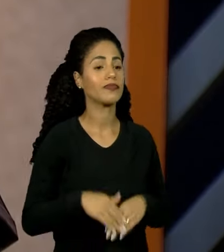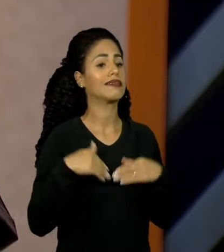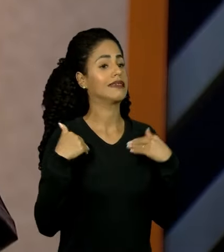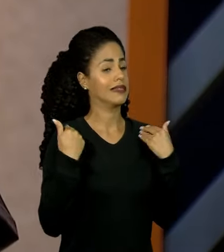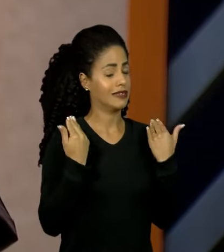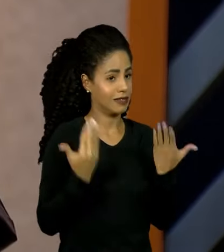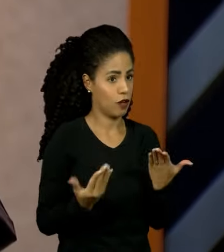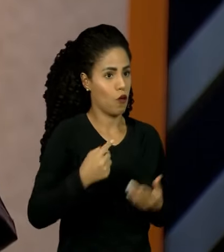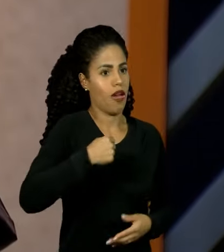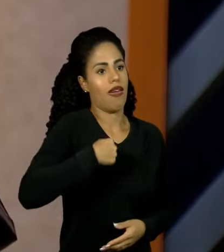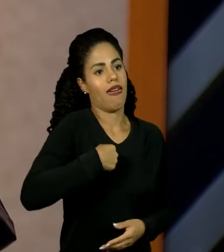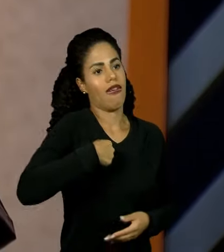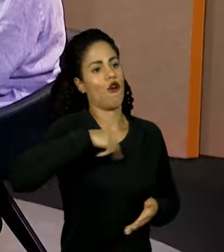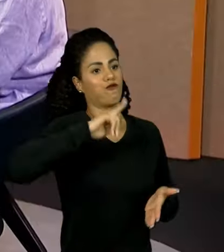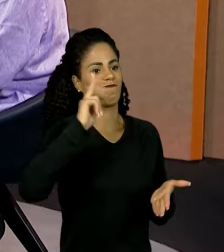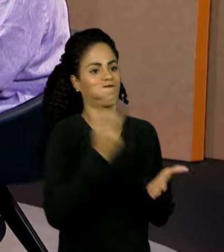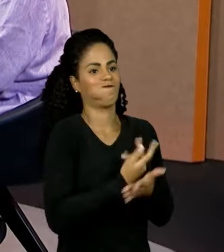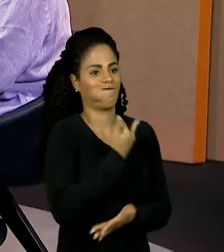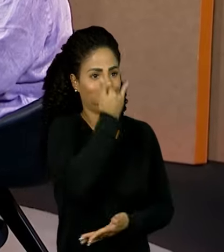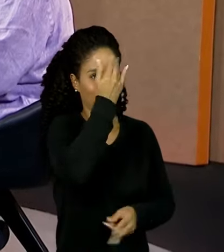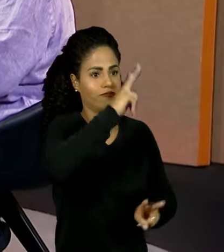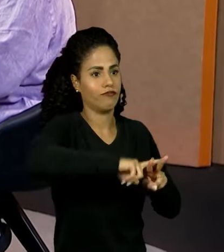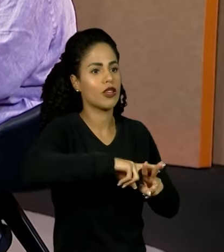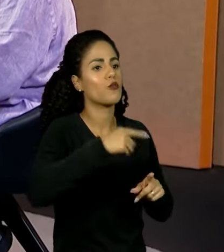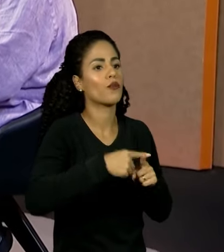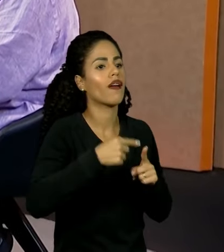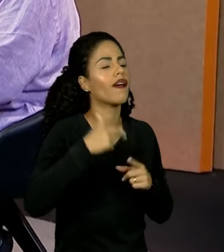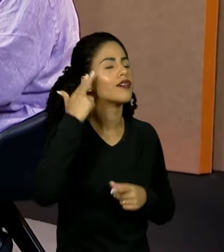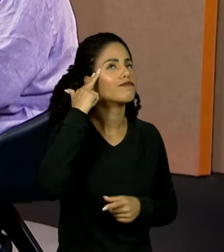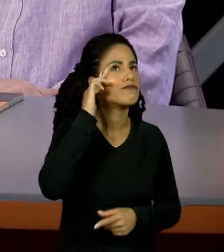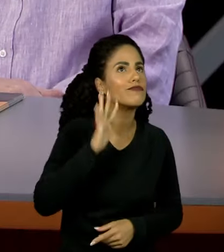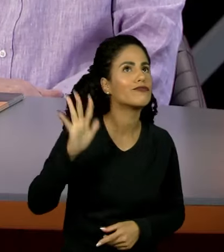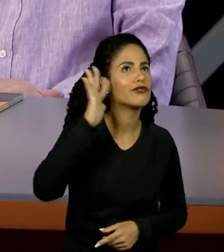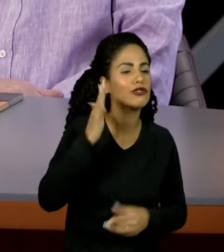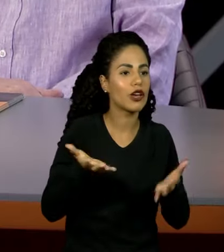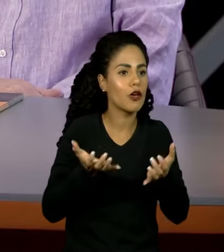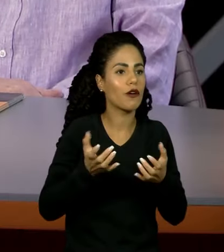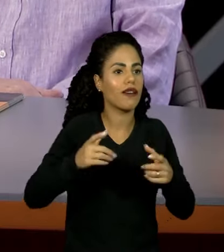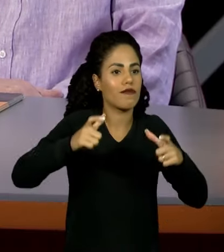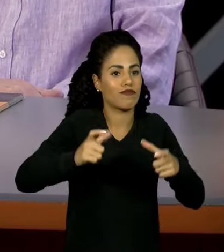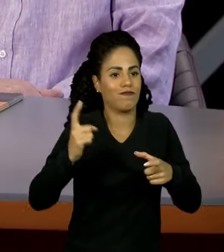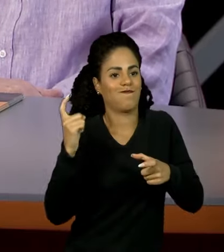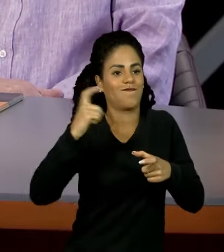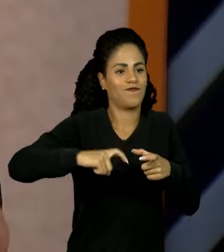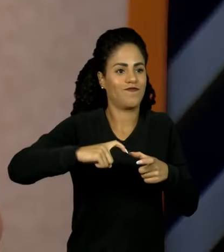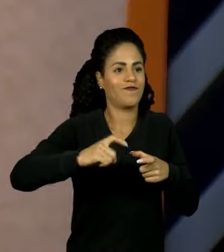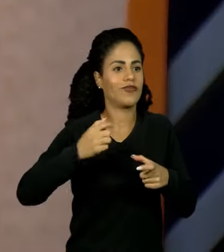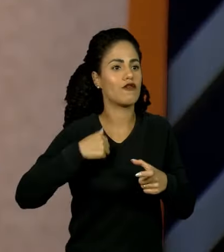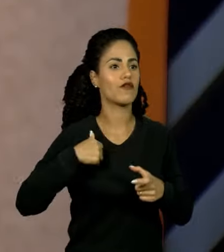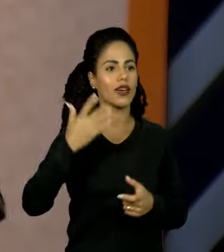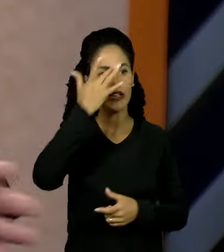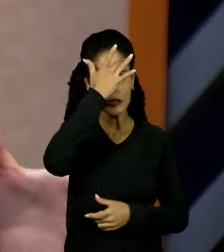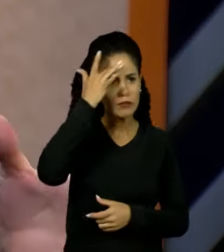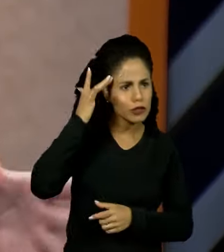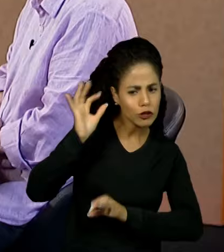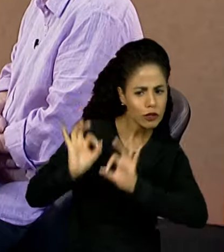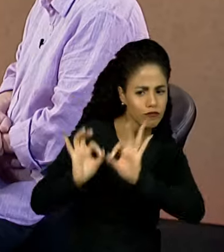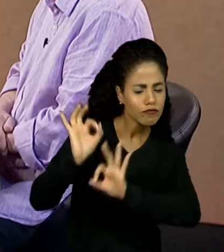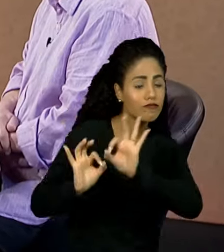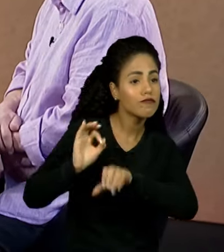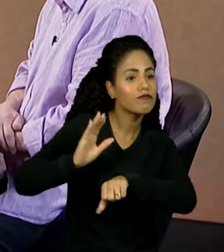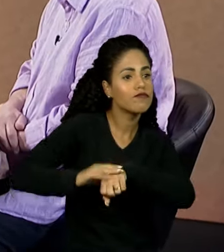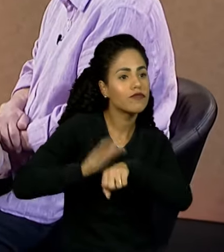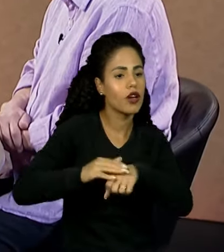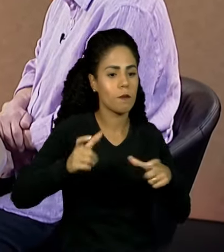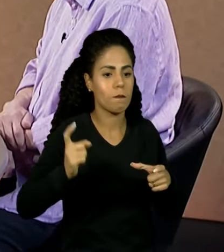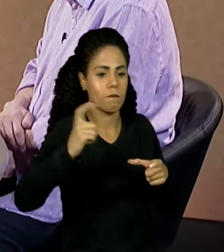nos presídios de São Paulo por conta de um sonho, que era gravar o meu disco. Eu tinha ídolos produzindo o meu disco, e